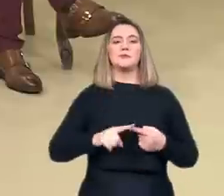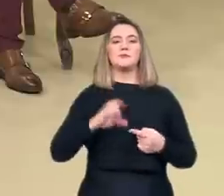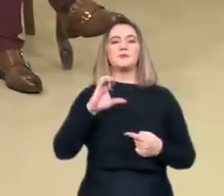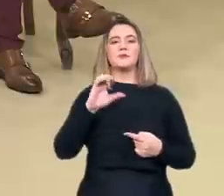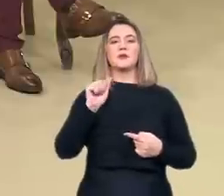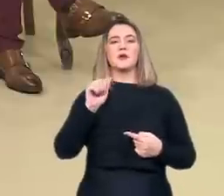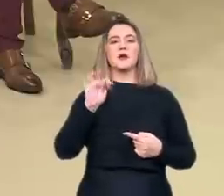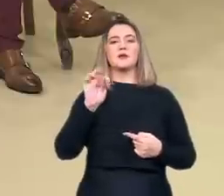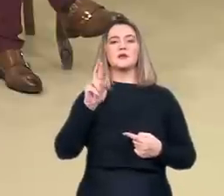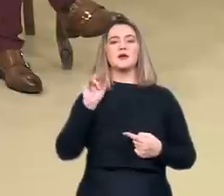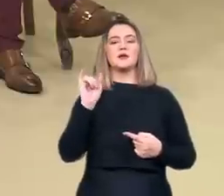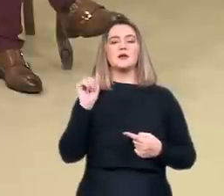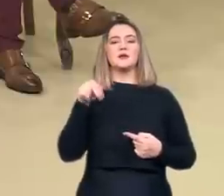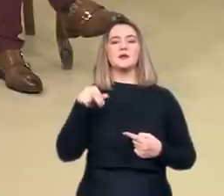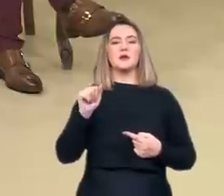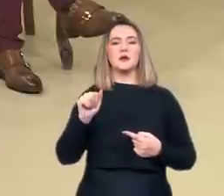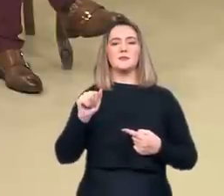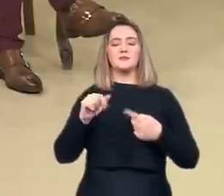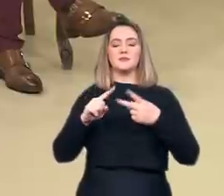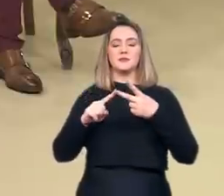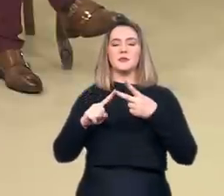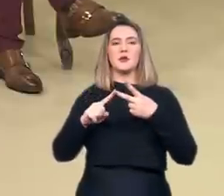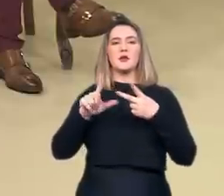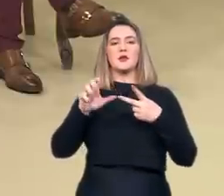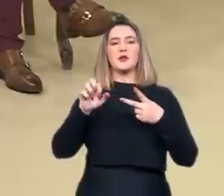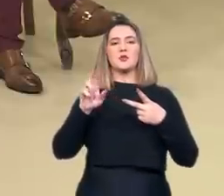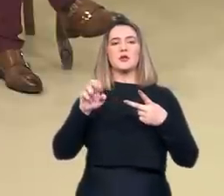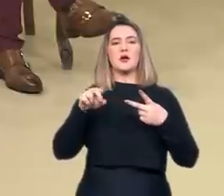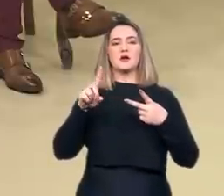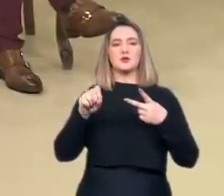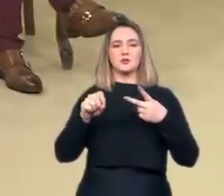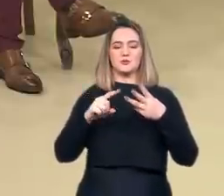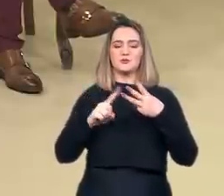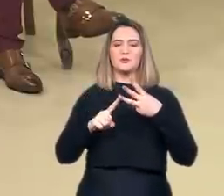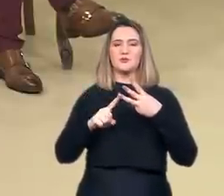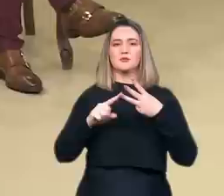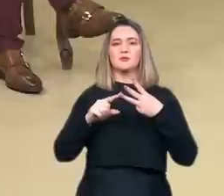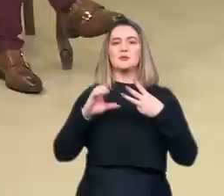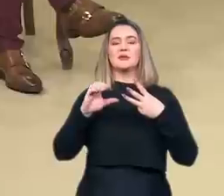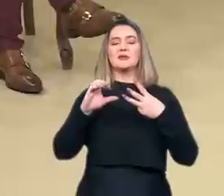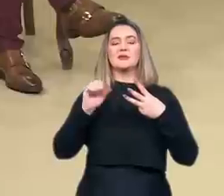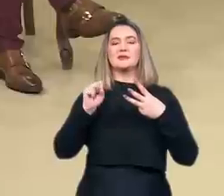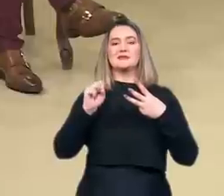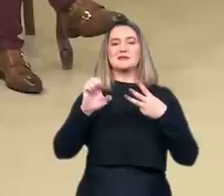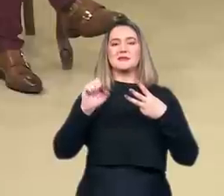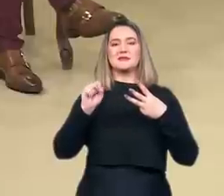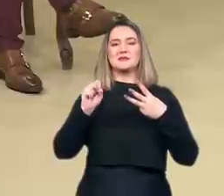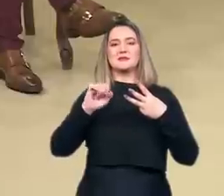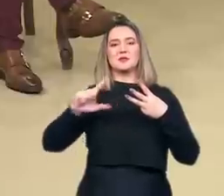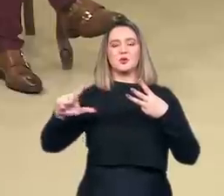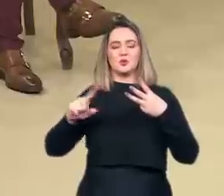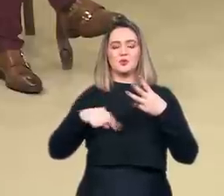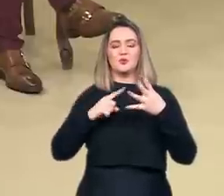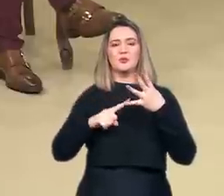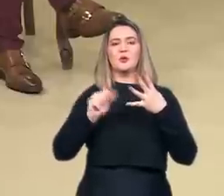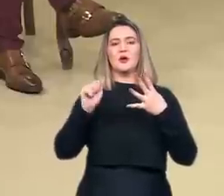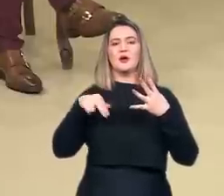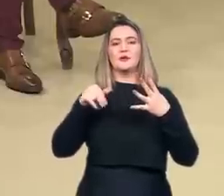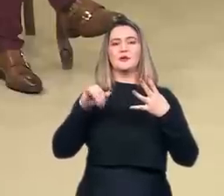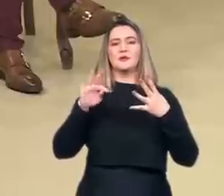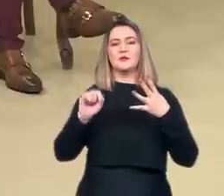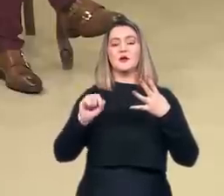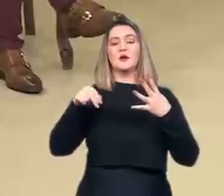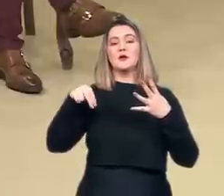Dachmann, Leonardo Schiassia, Cecil Roth, Giuseppe Pietri, Anita Nowinski,